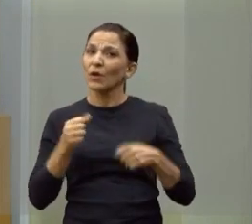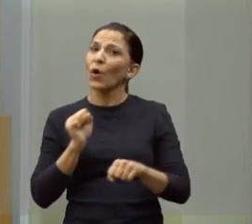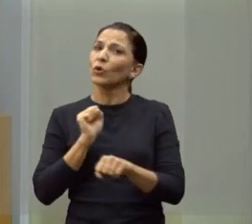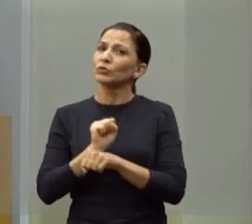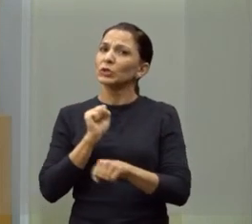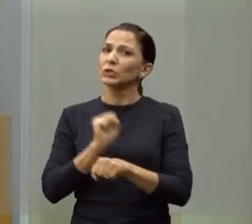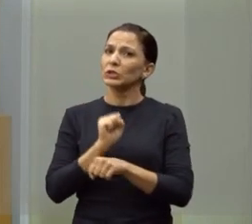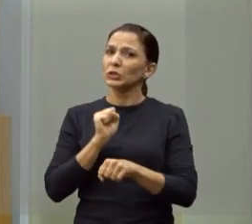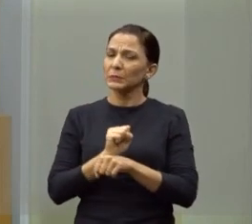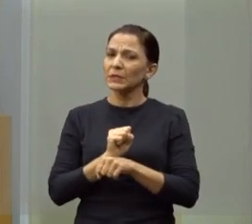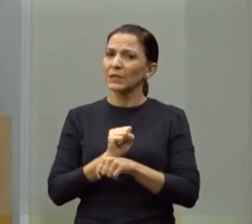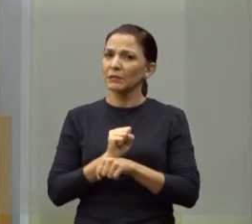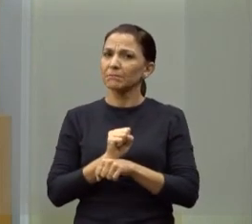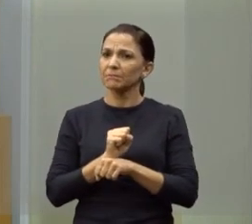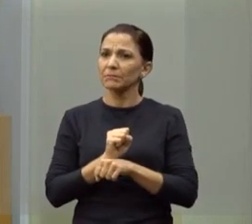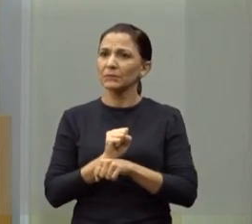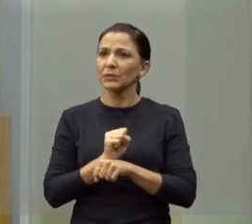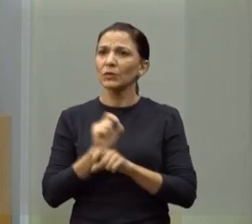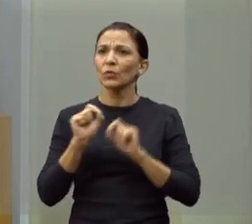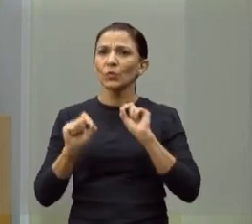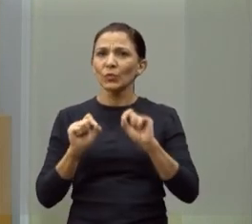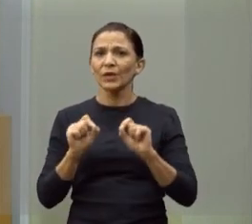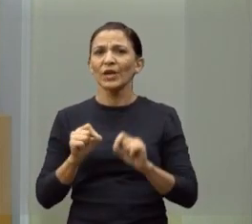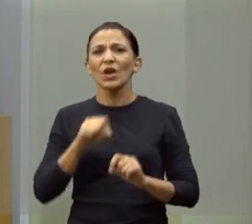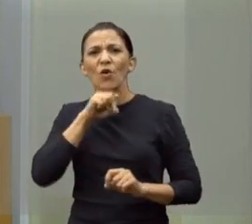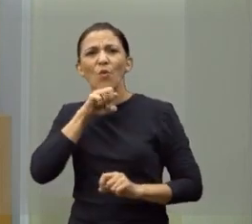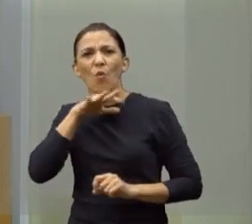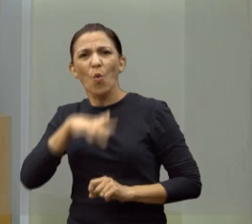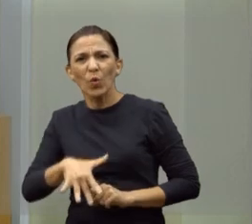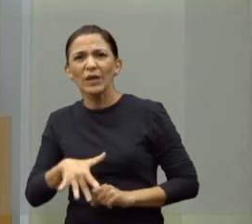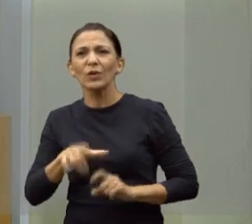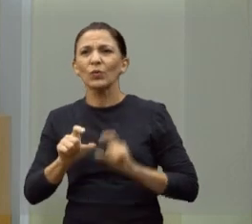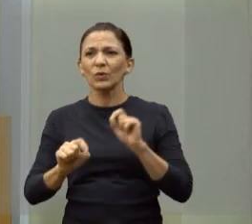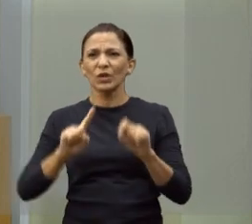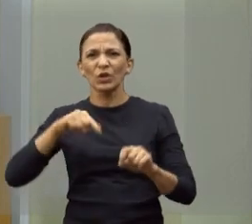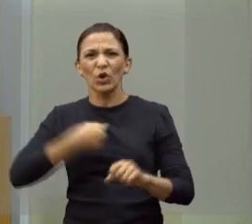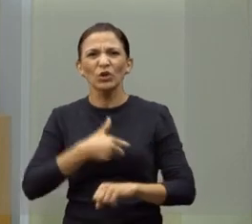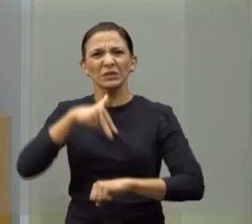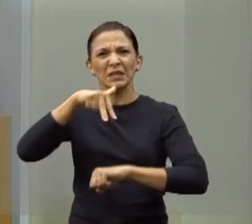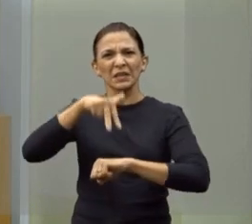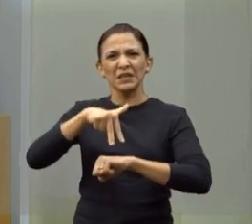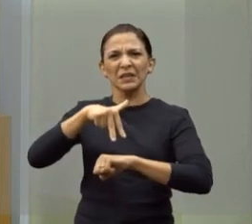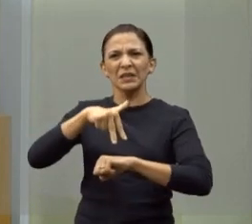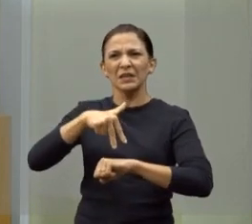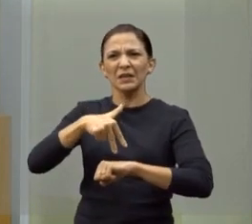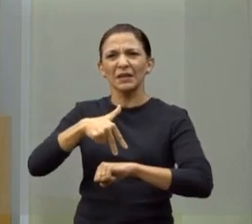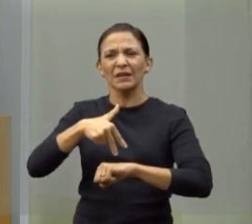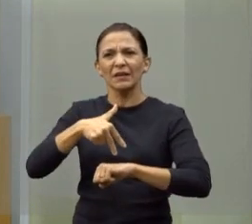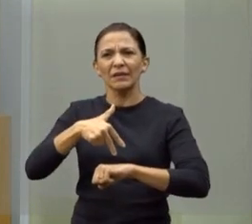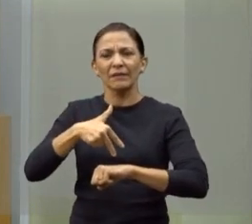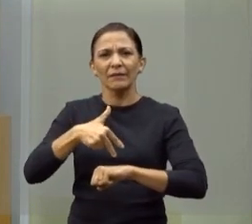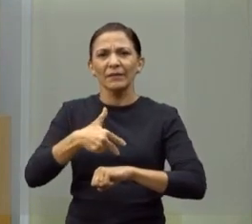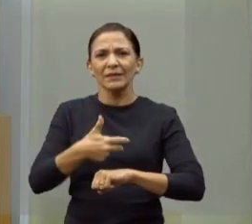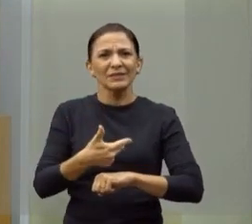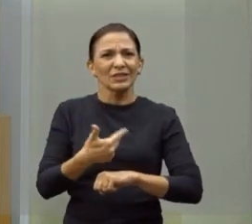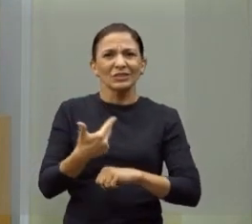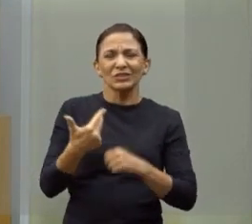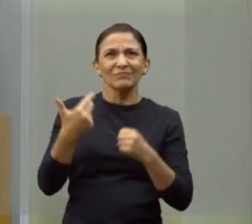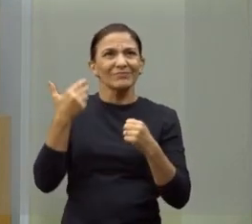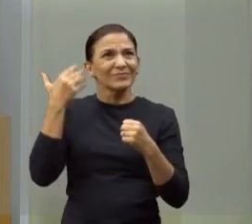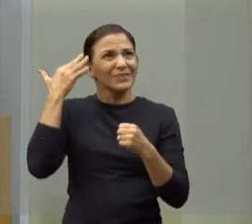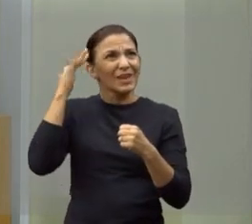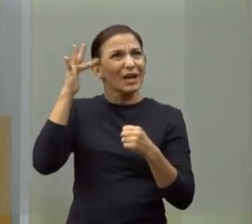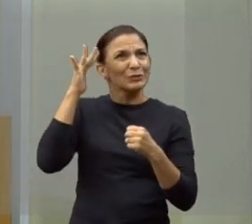esperando aqui dar coro. E isso é muito ruim, porque faz com que a gente que está aqui em cima perde todo o nosso